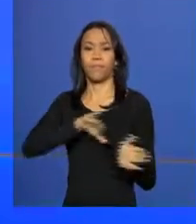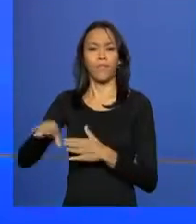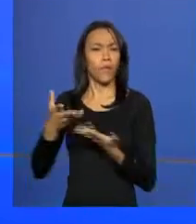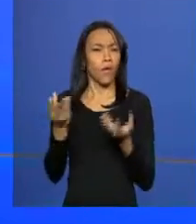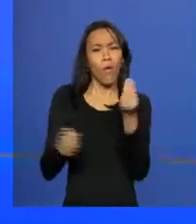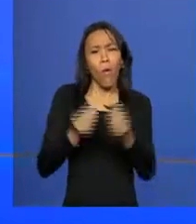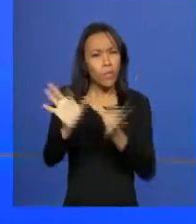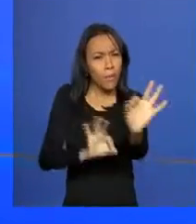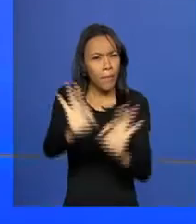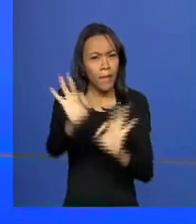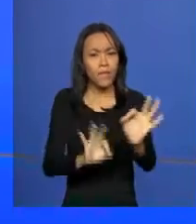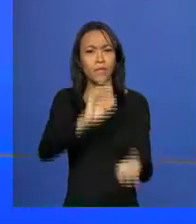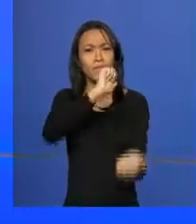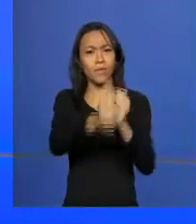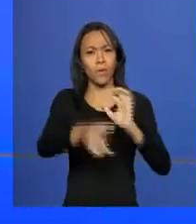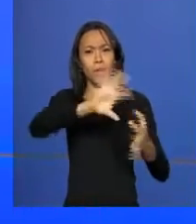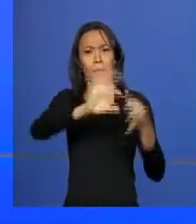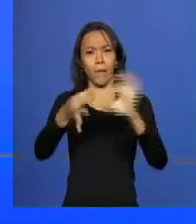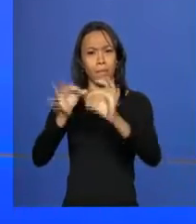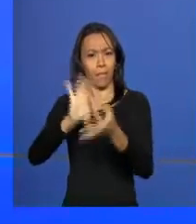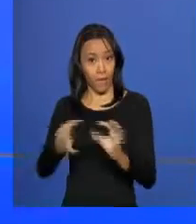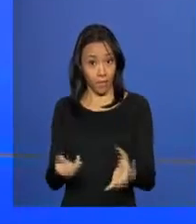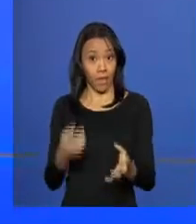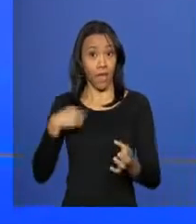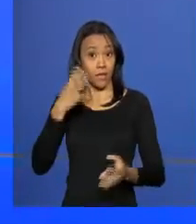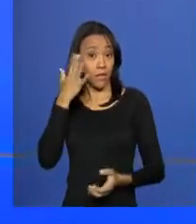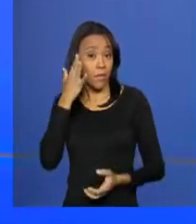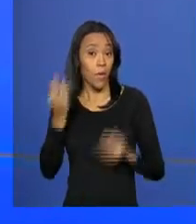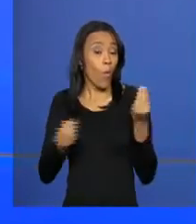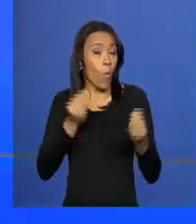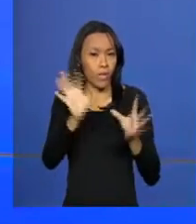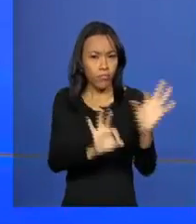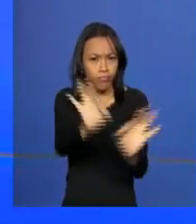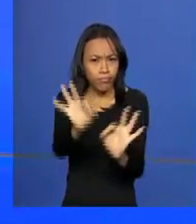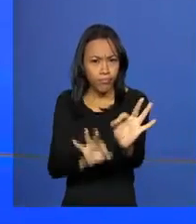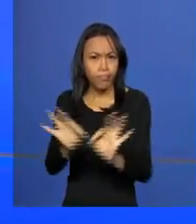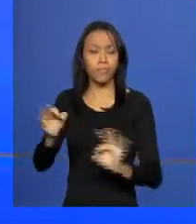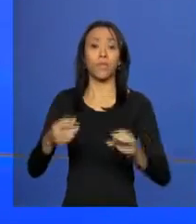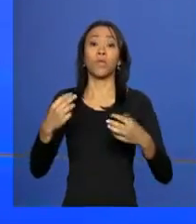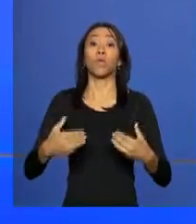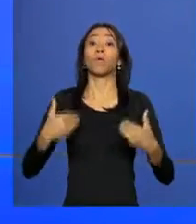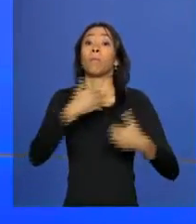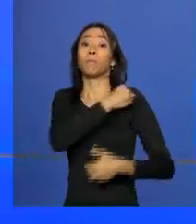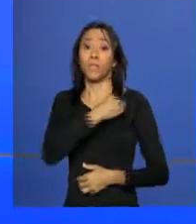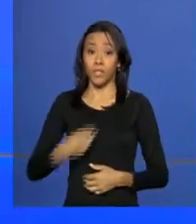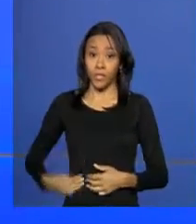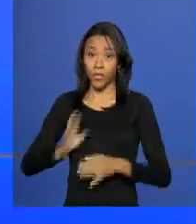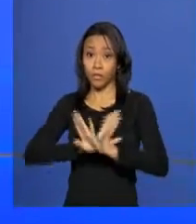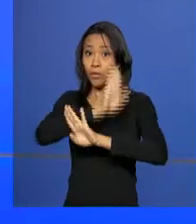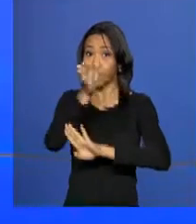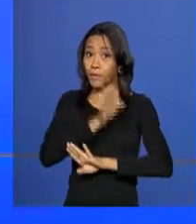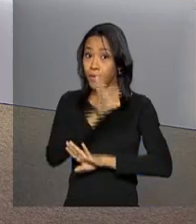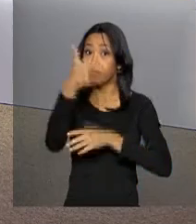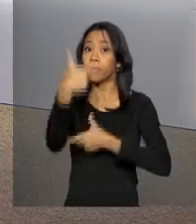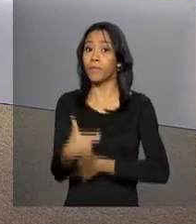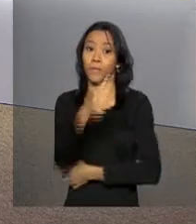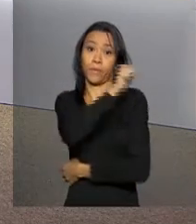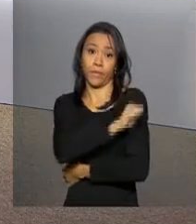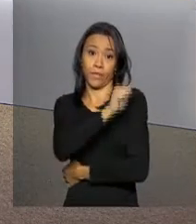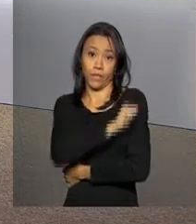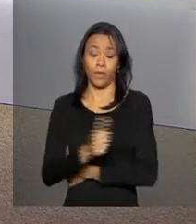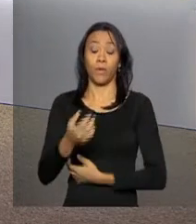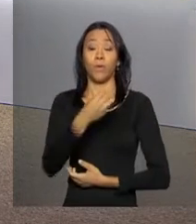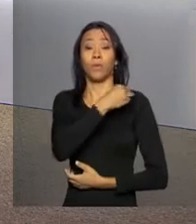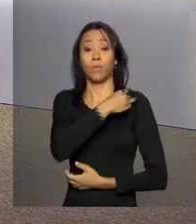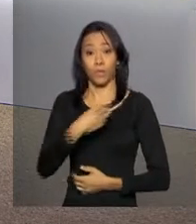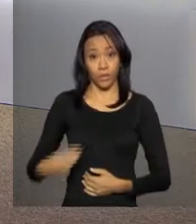preparação dos Jogos Olímpicos? Para acompanhar de perto o trabalho, ministros de Estado estão indo ao Rio de Janeiro. O ministro